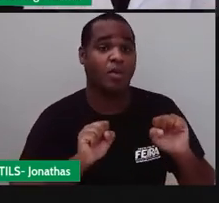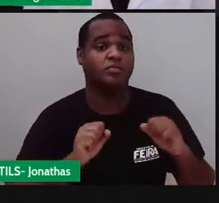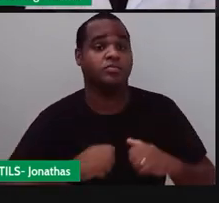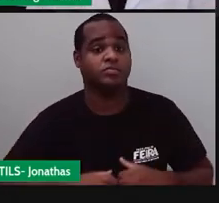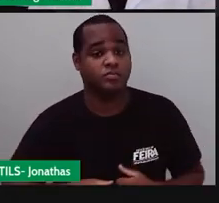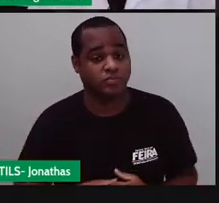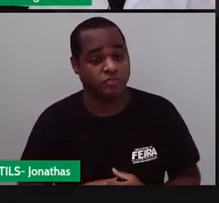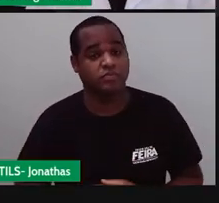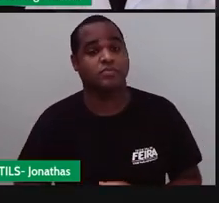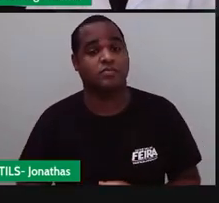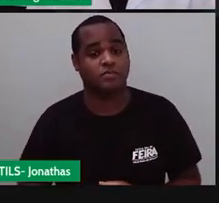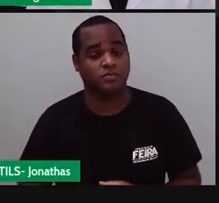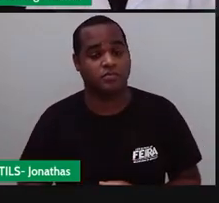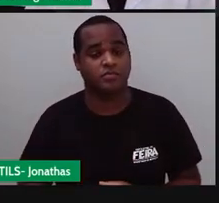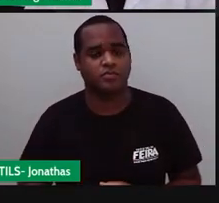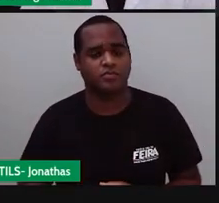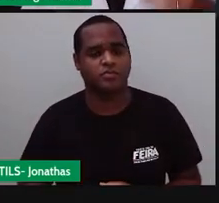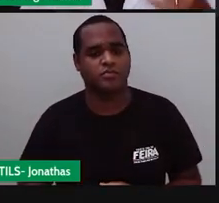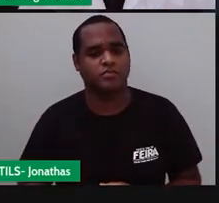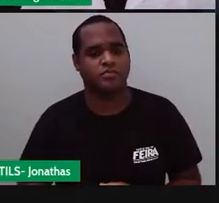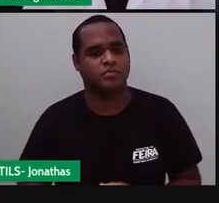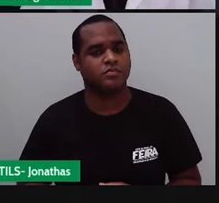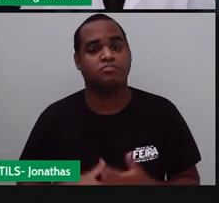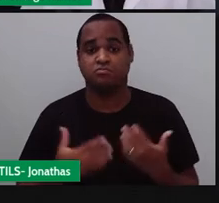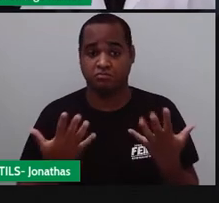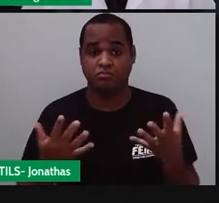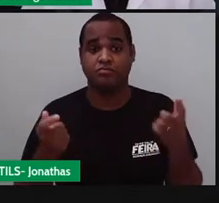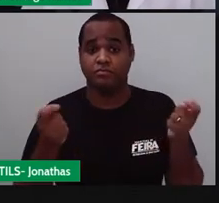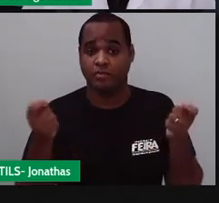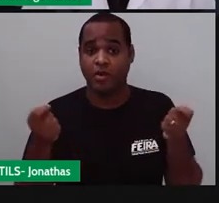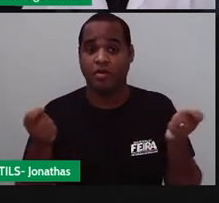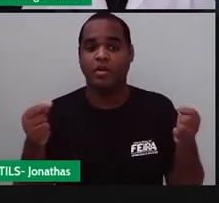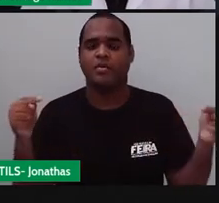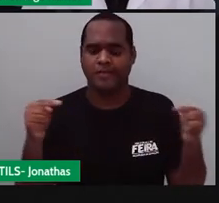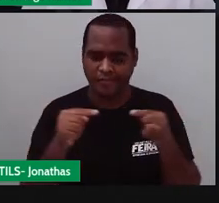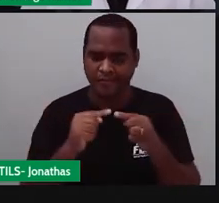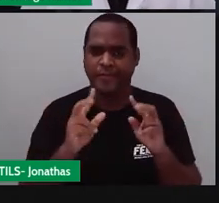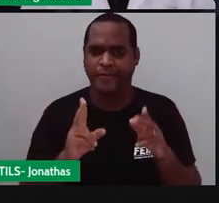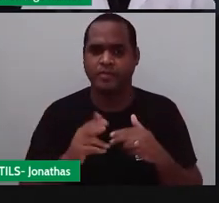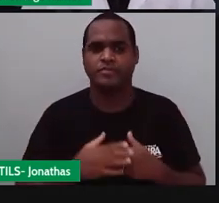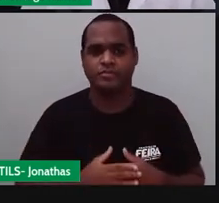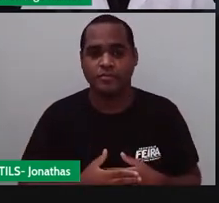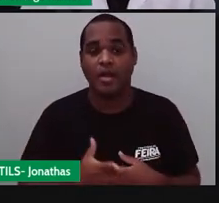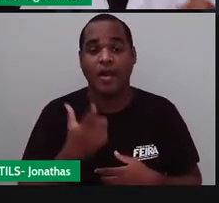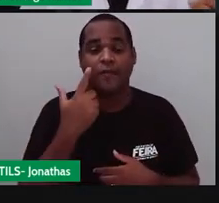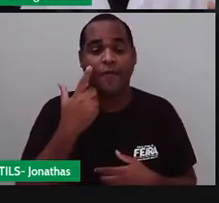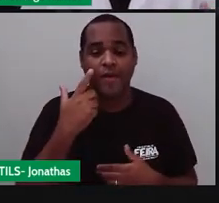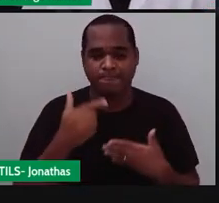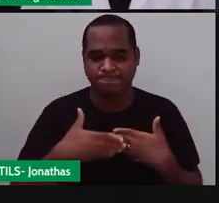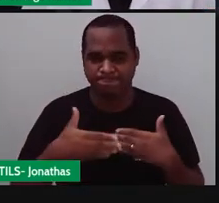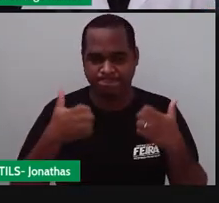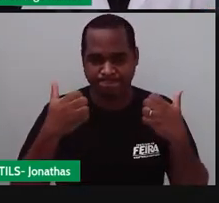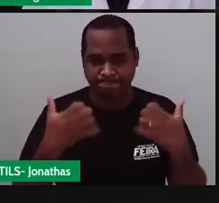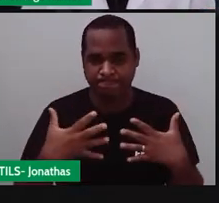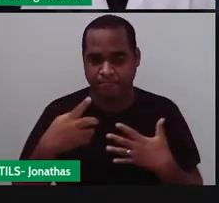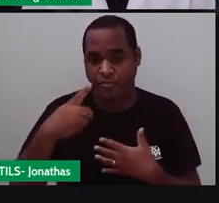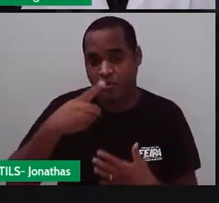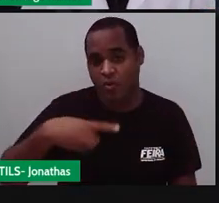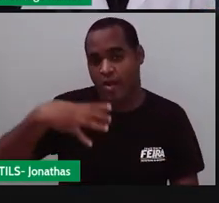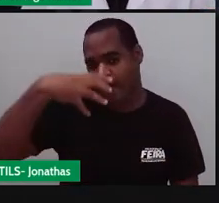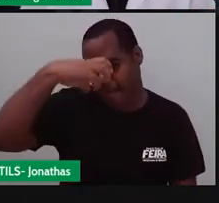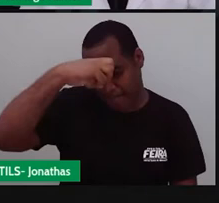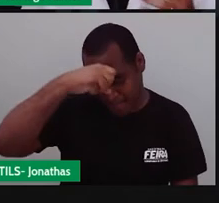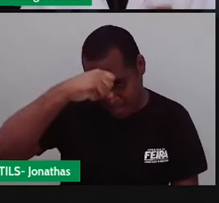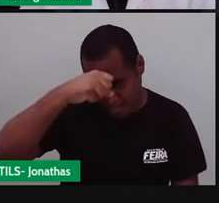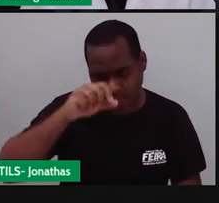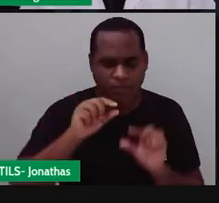para a forma de fração. Pois é, é isso aí. Bom, e aí a gente vai aprender isso aí